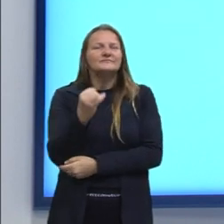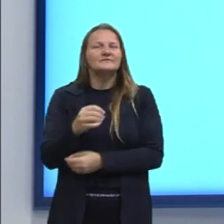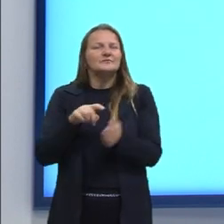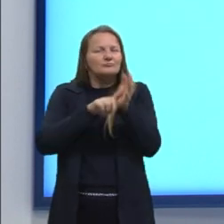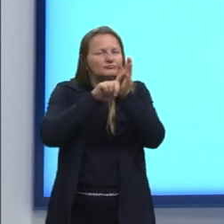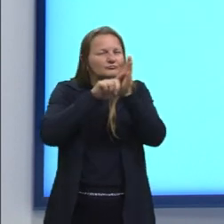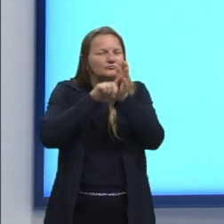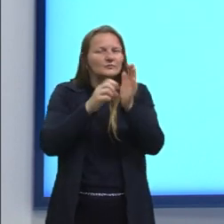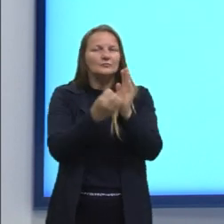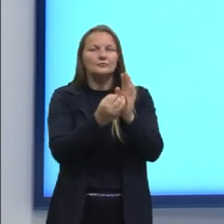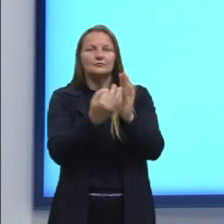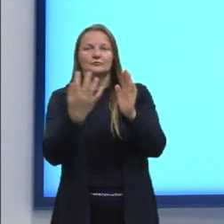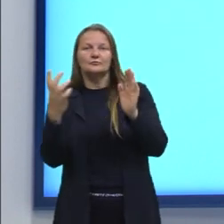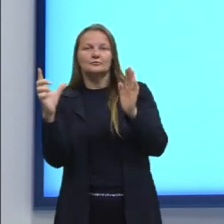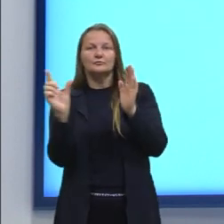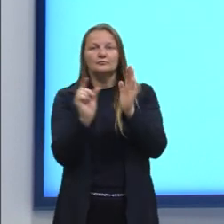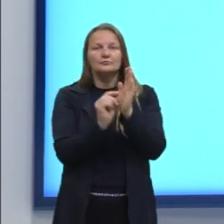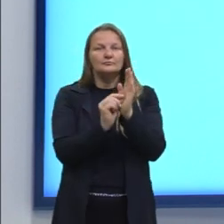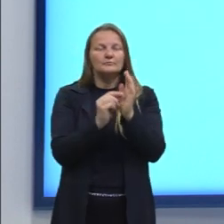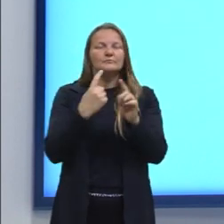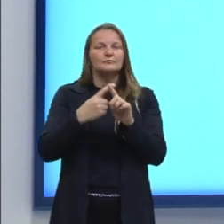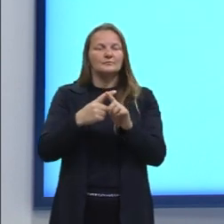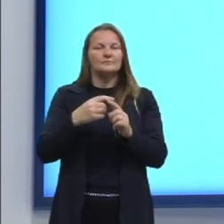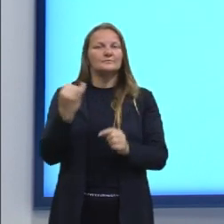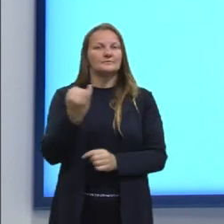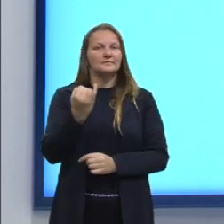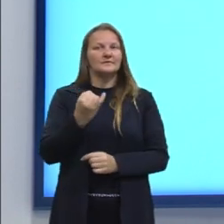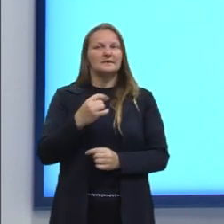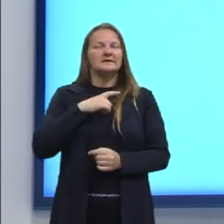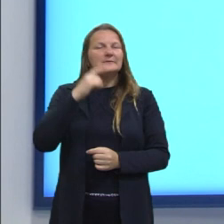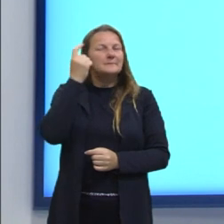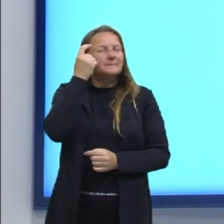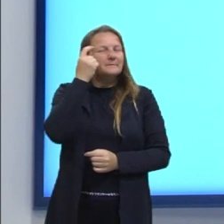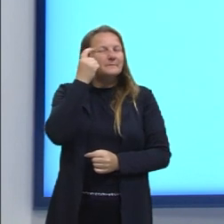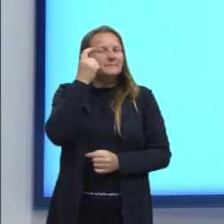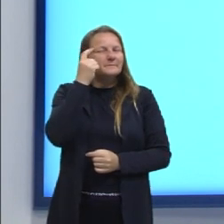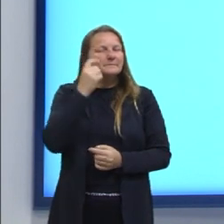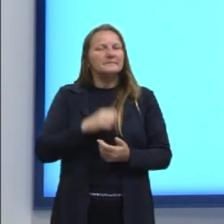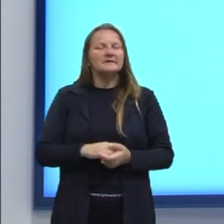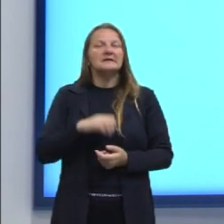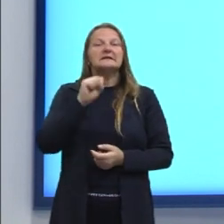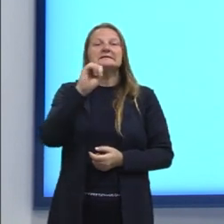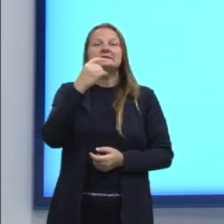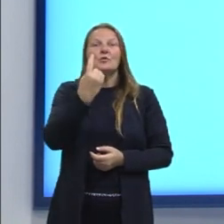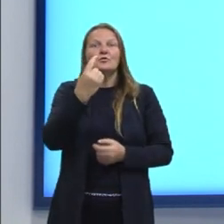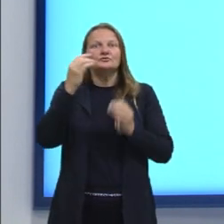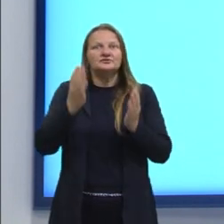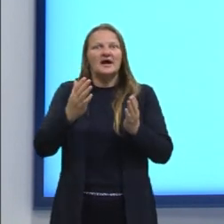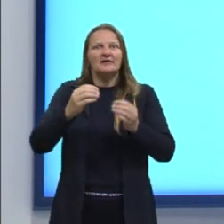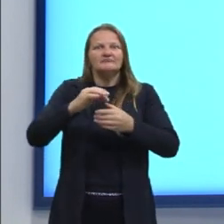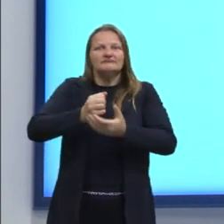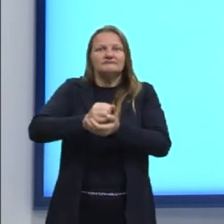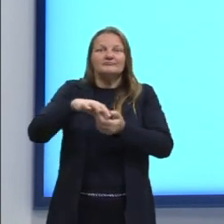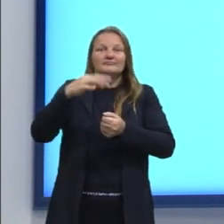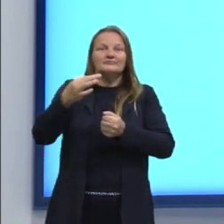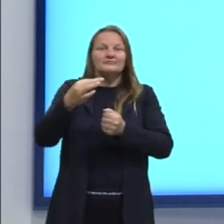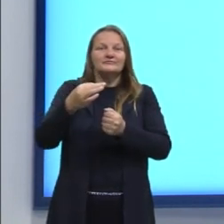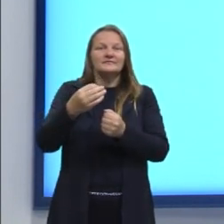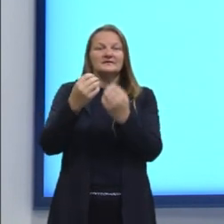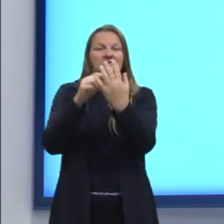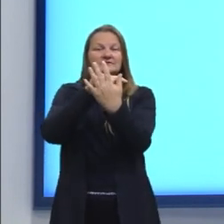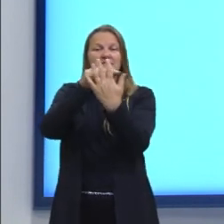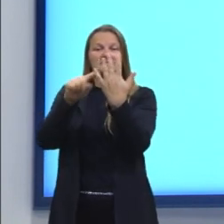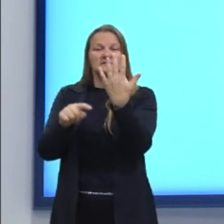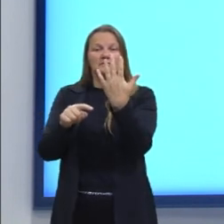análise combinatória também. Por quê? Aqui nós estamos trabalhando com possibilidades. Se um